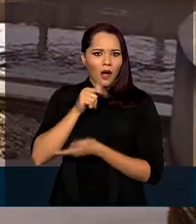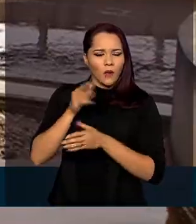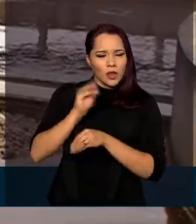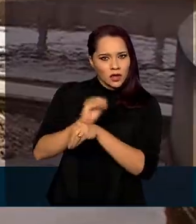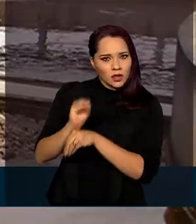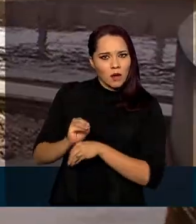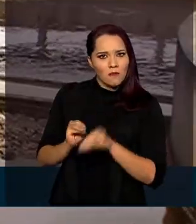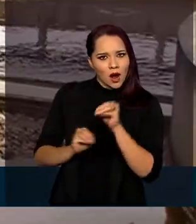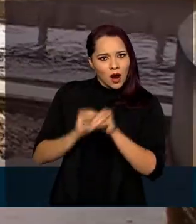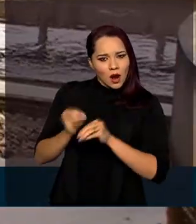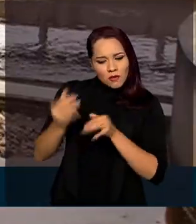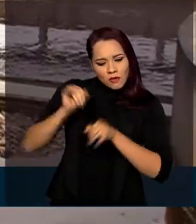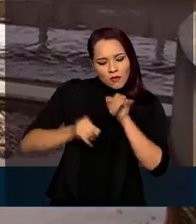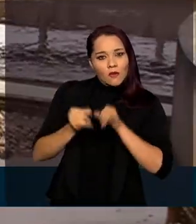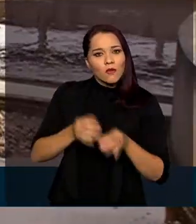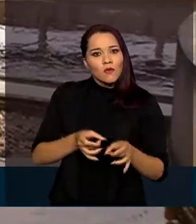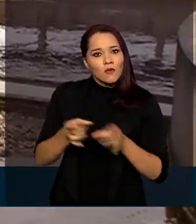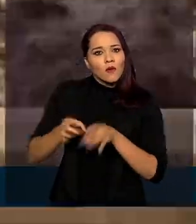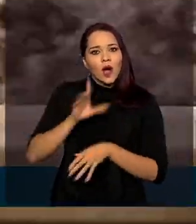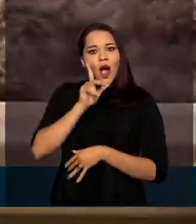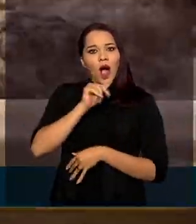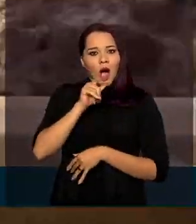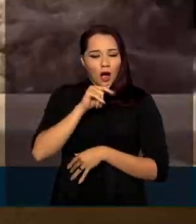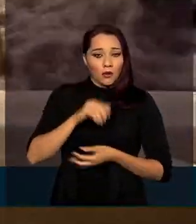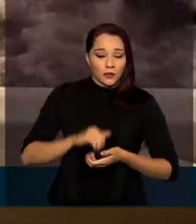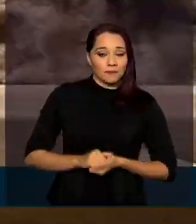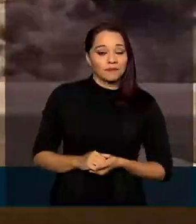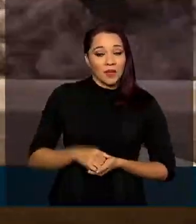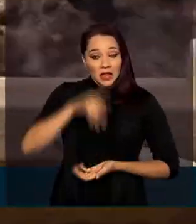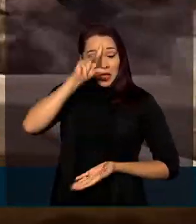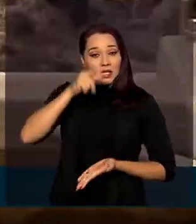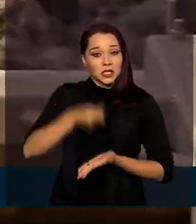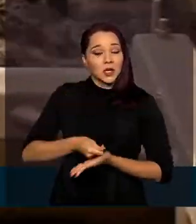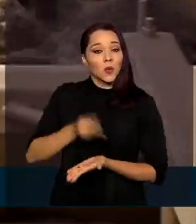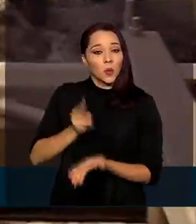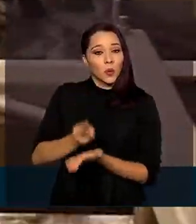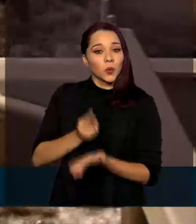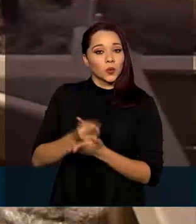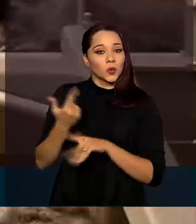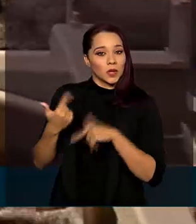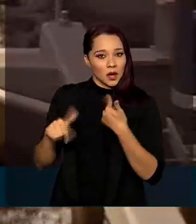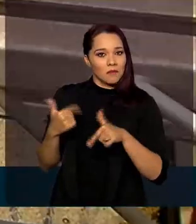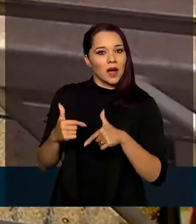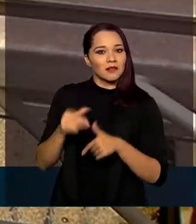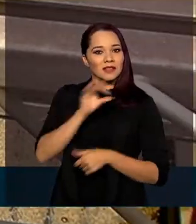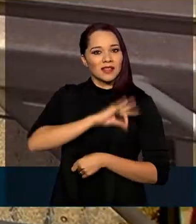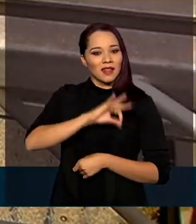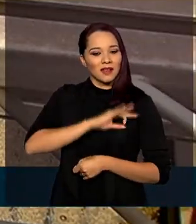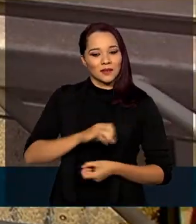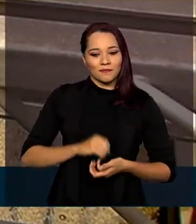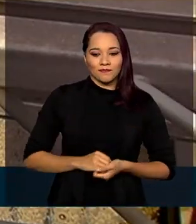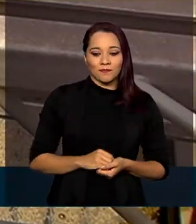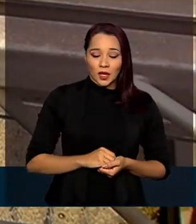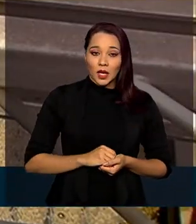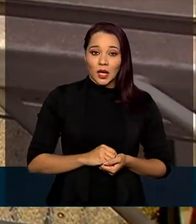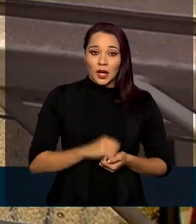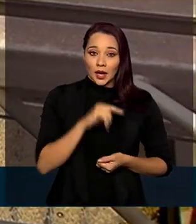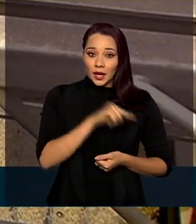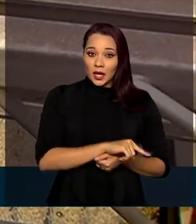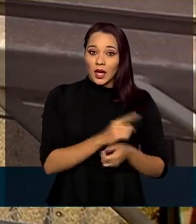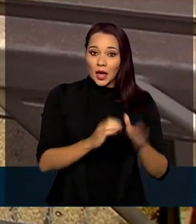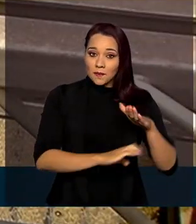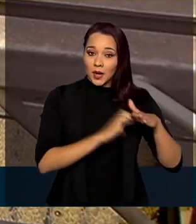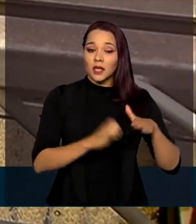tratamento e a venda da água tratada, decisão que mantém empregos e renda. E o consórcio fica